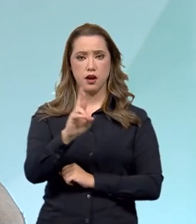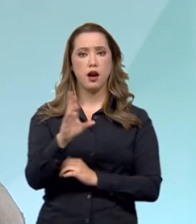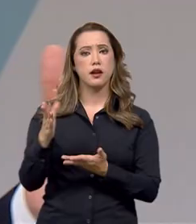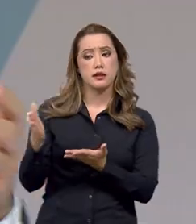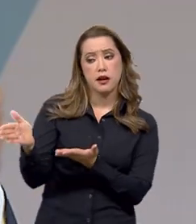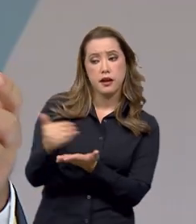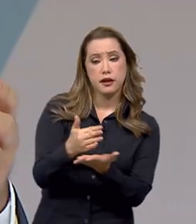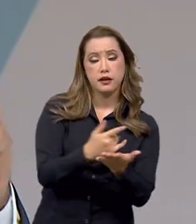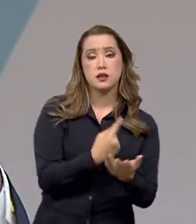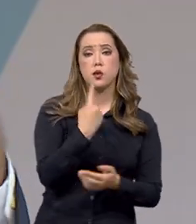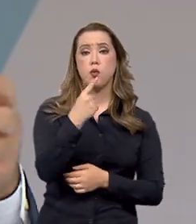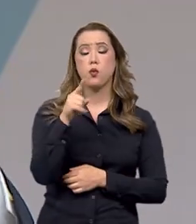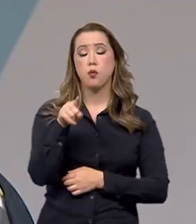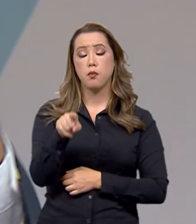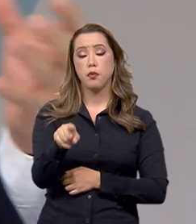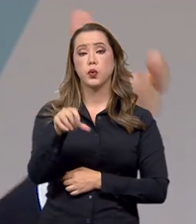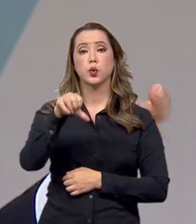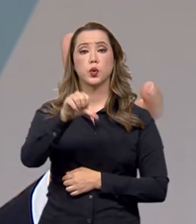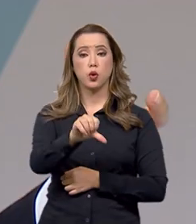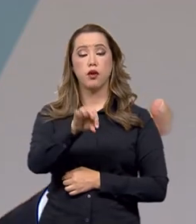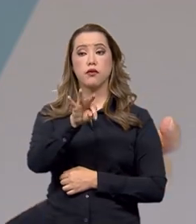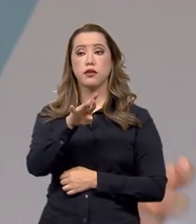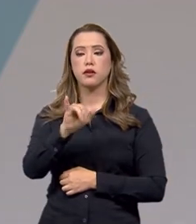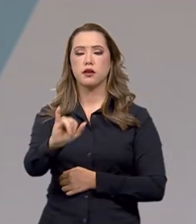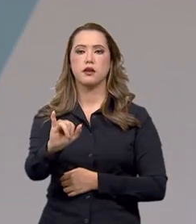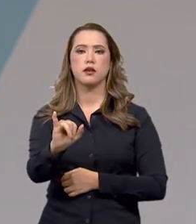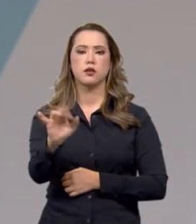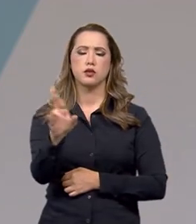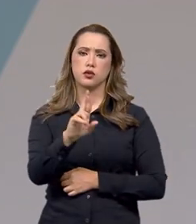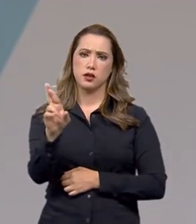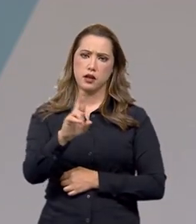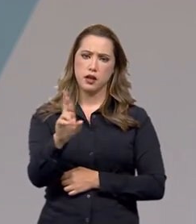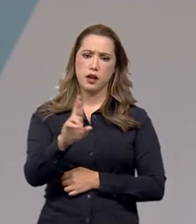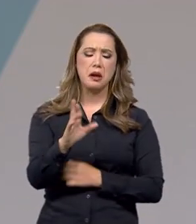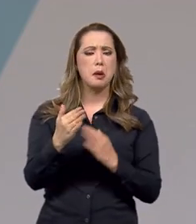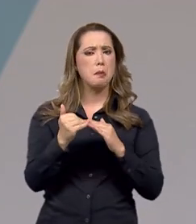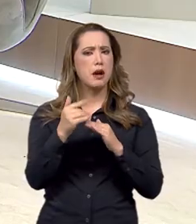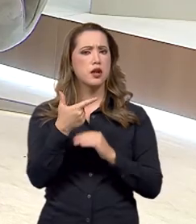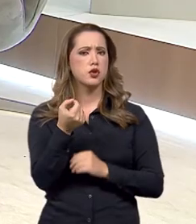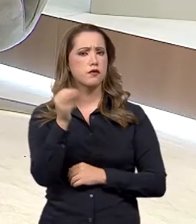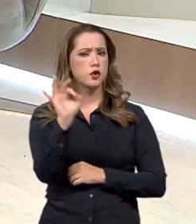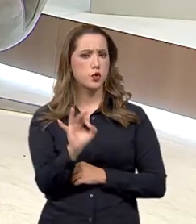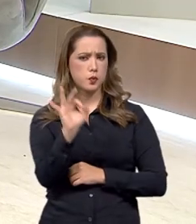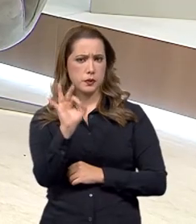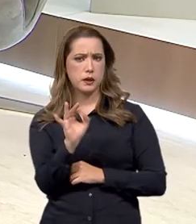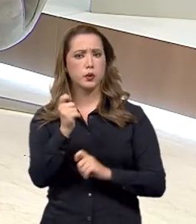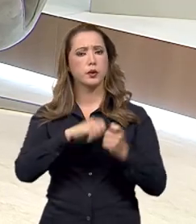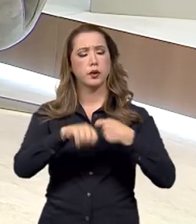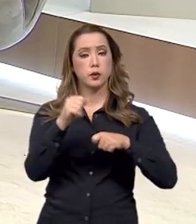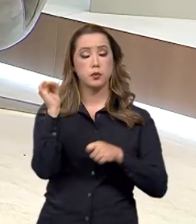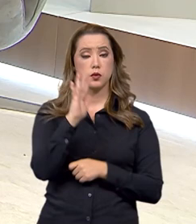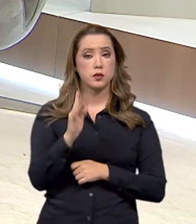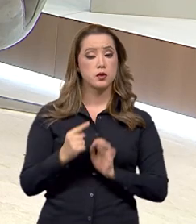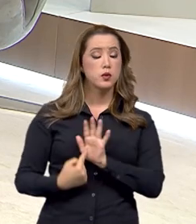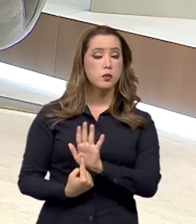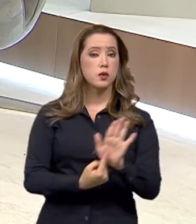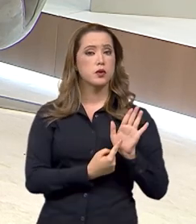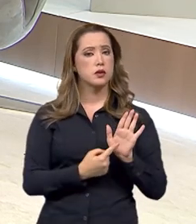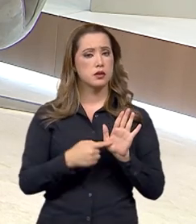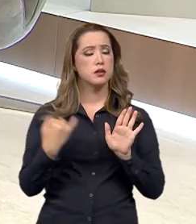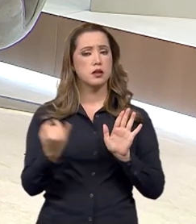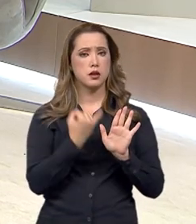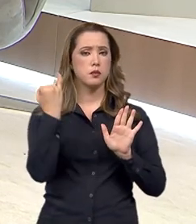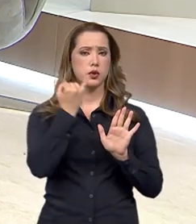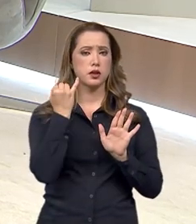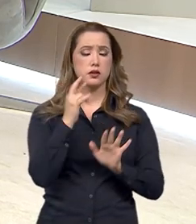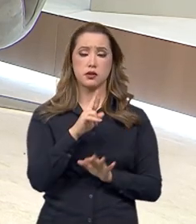reais, pouco mais do que 20% desse volume da economia brasileira. Isso demonstra a importância da Receita